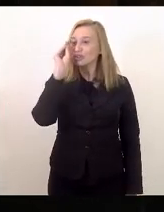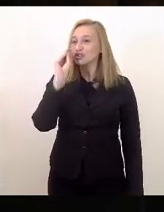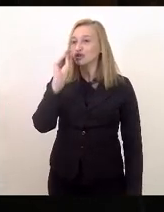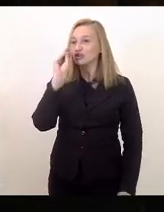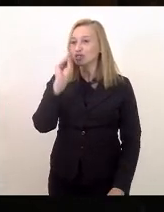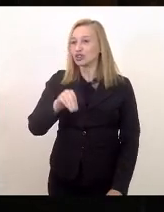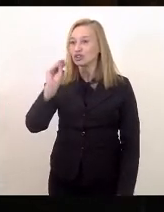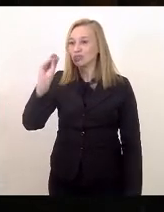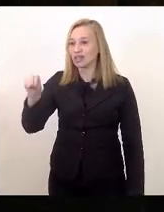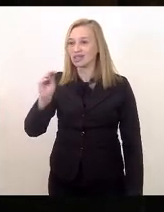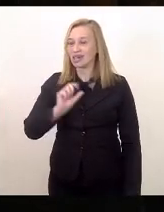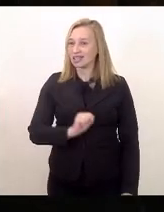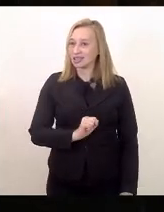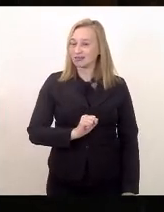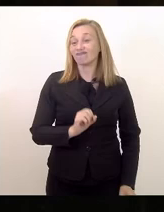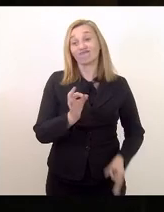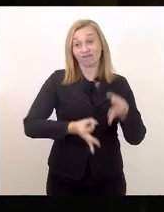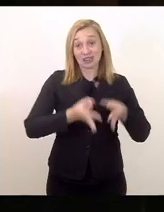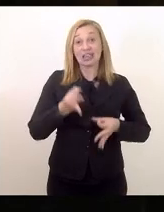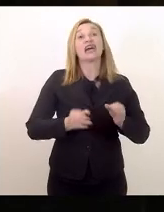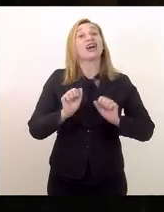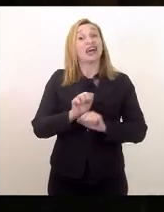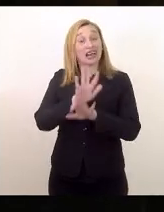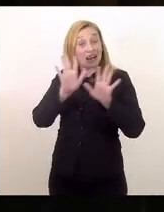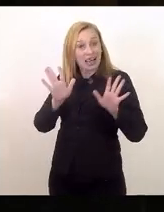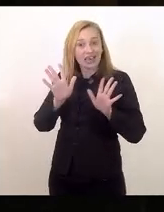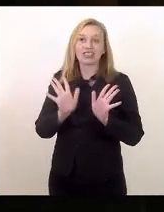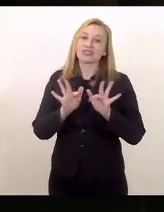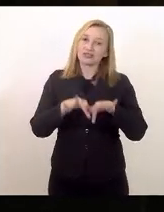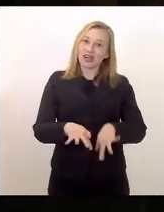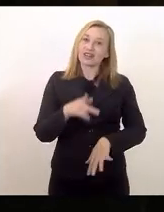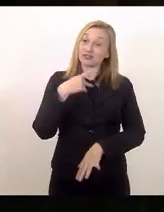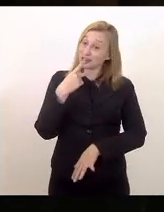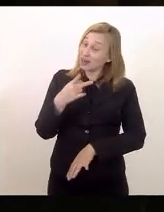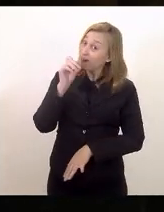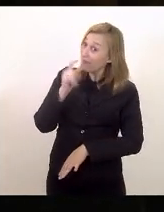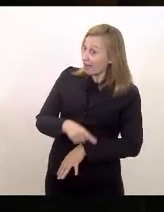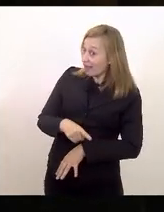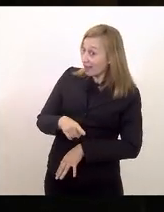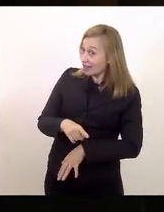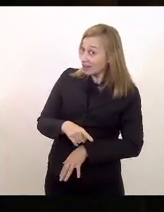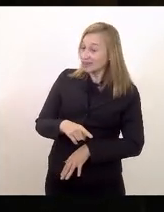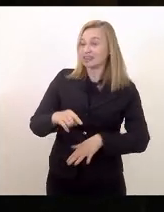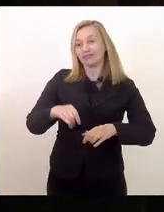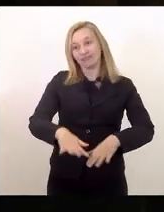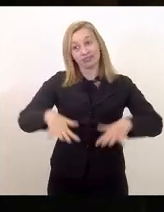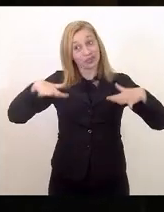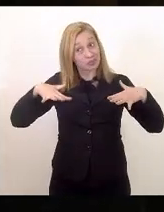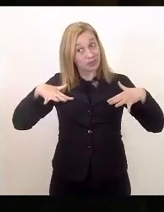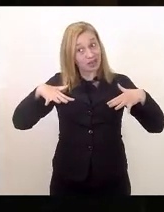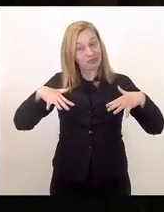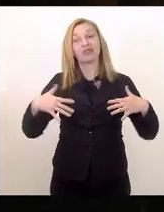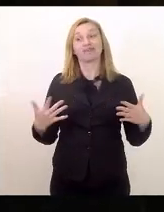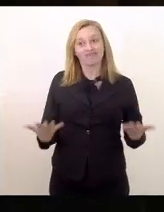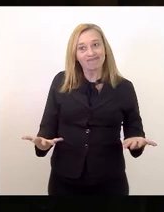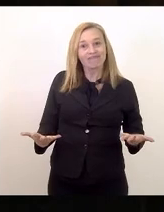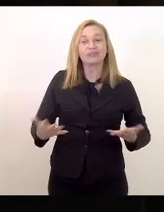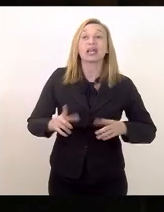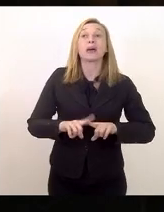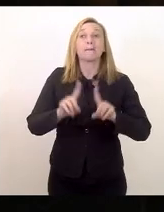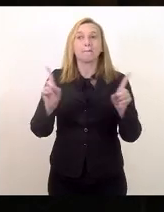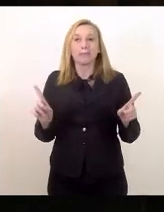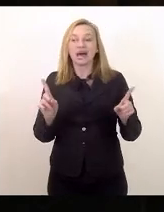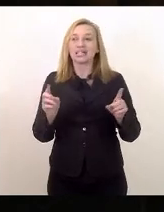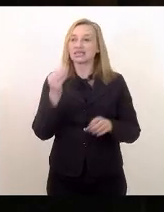no tribunal. Claro que a palavra final é do parlamento, mas